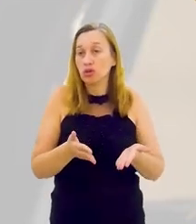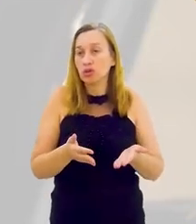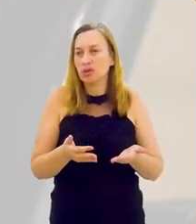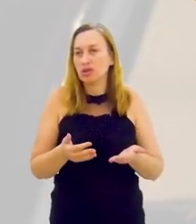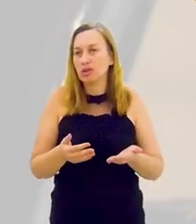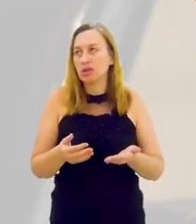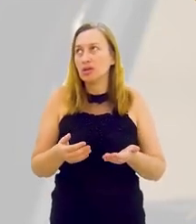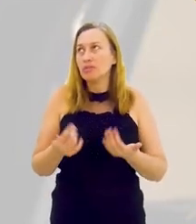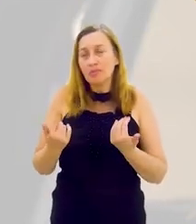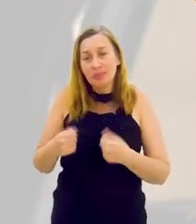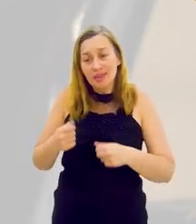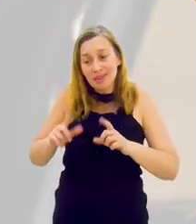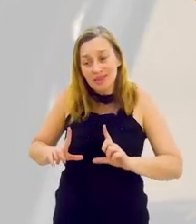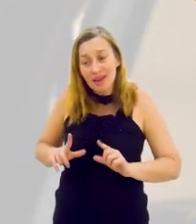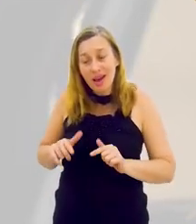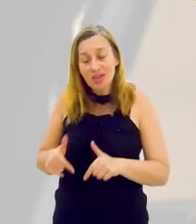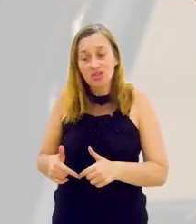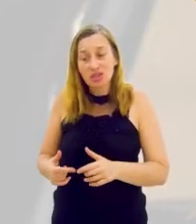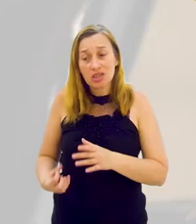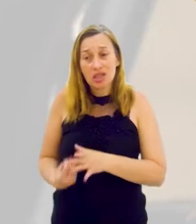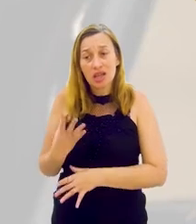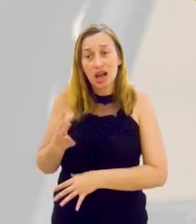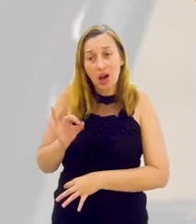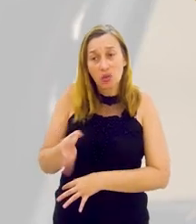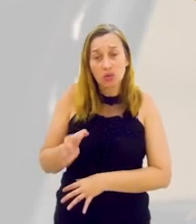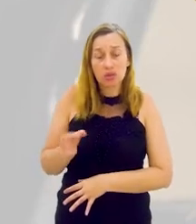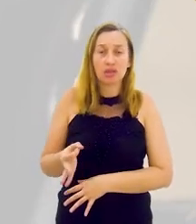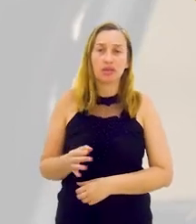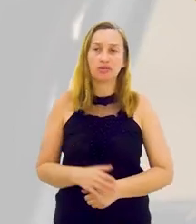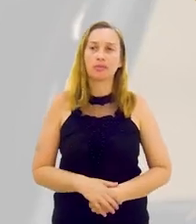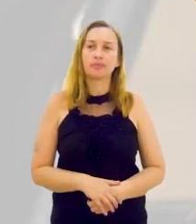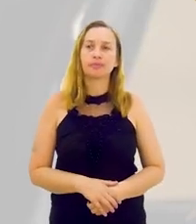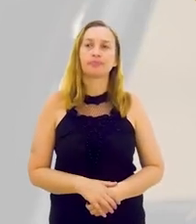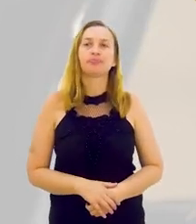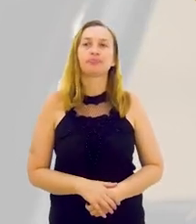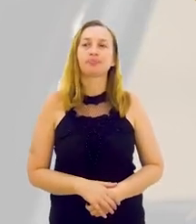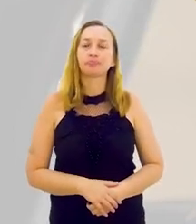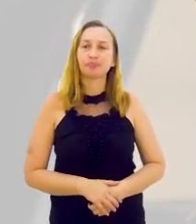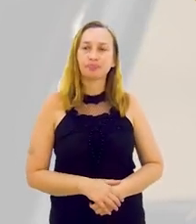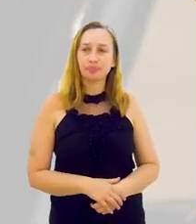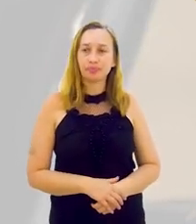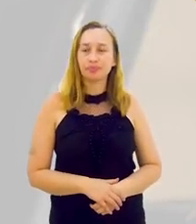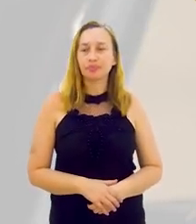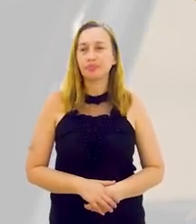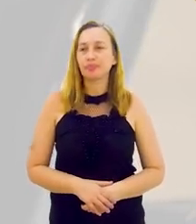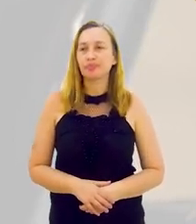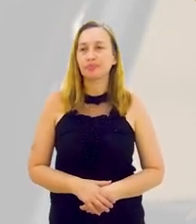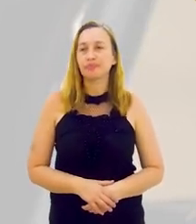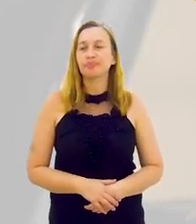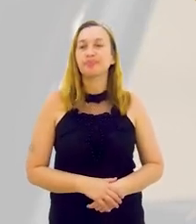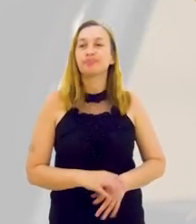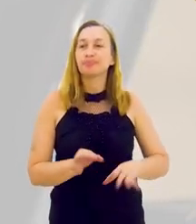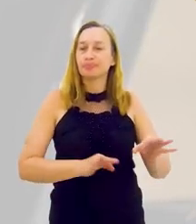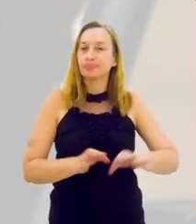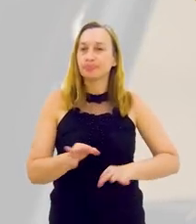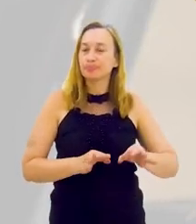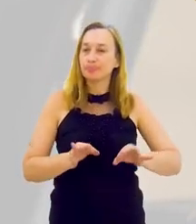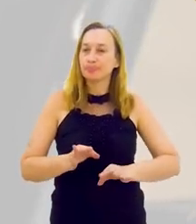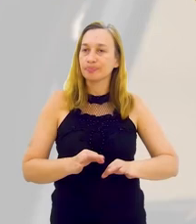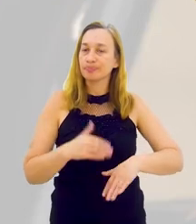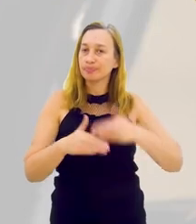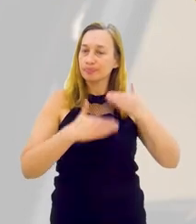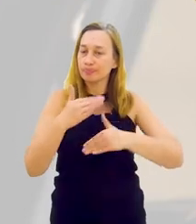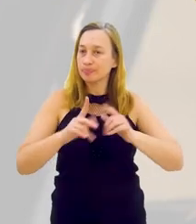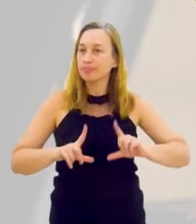zero, tem coisas muito boas sendo feitas hoje, mas não criam o efeito porque não estarem integradas de forma sistêmica.